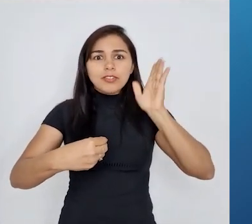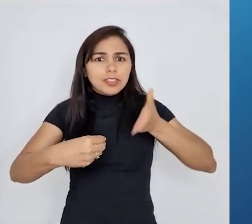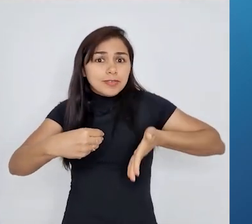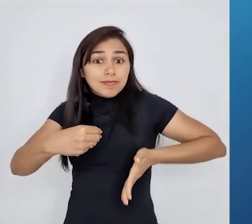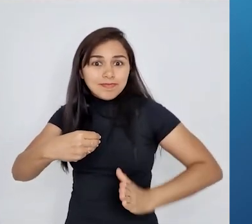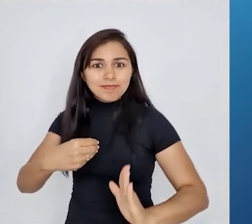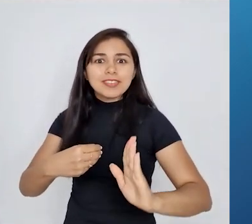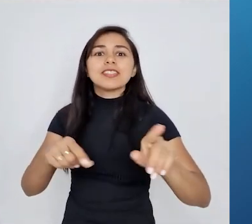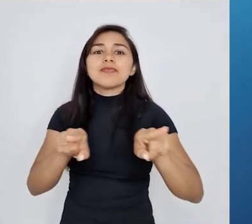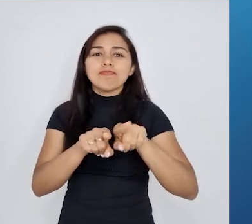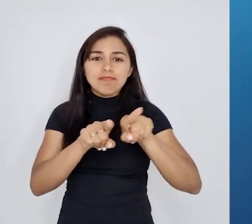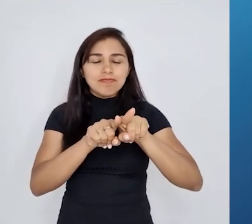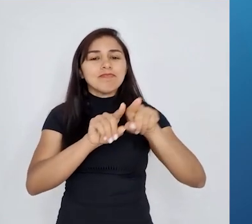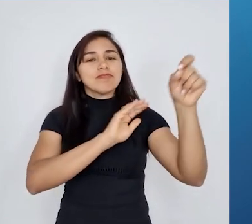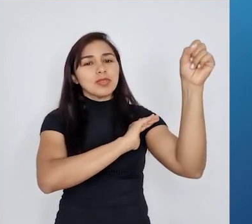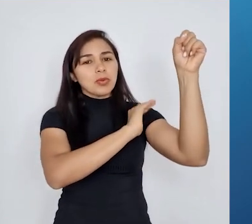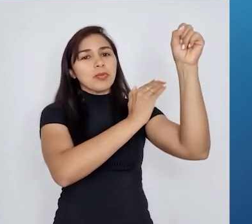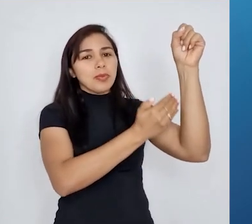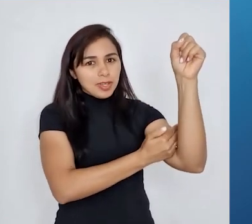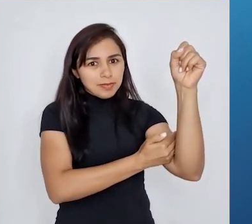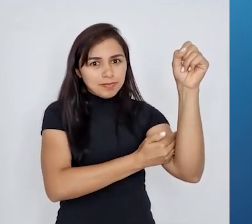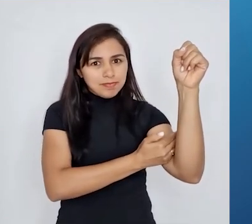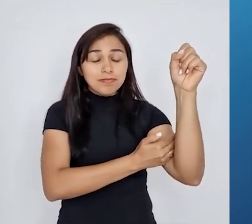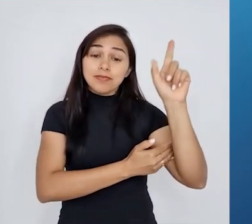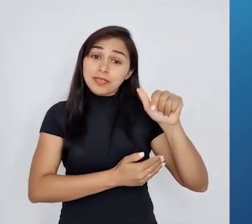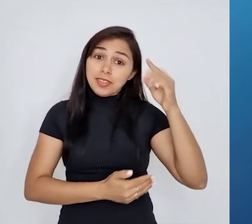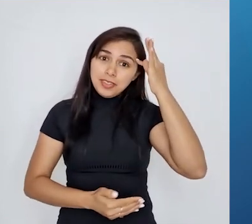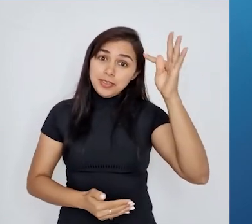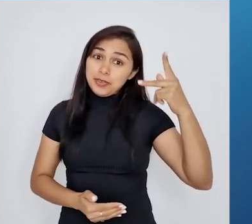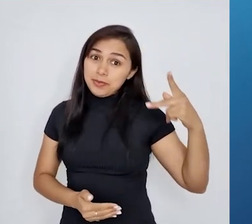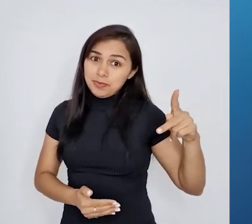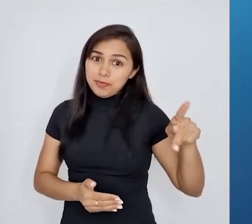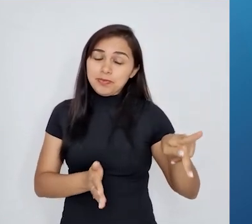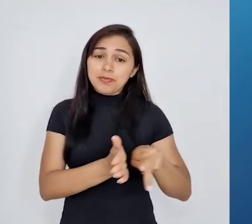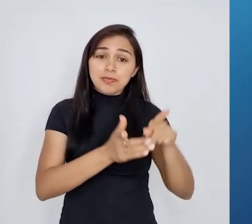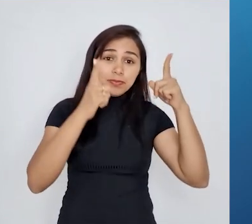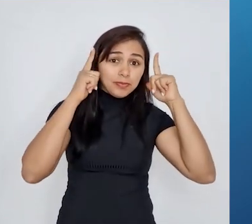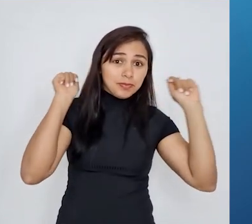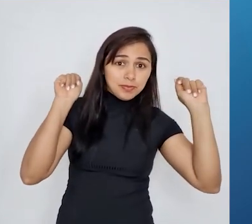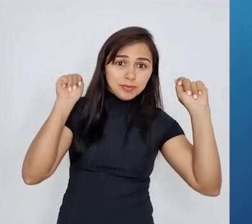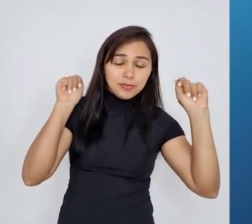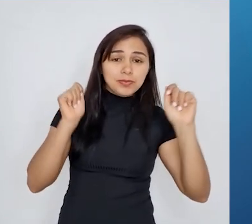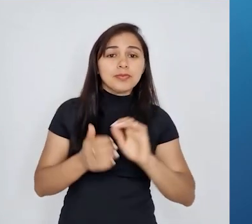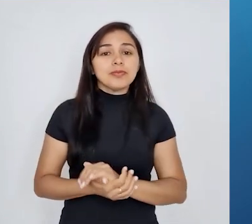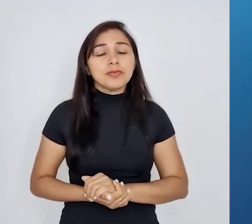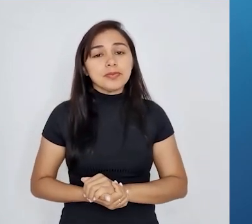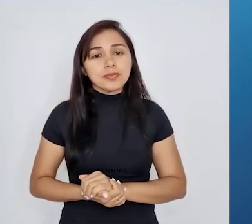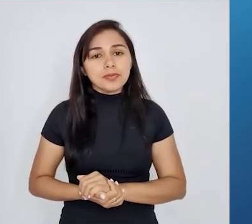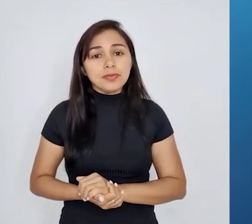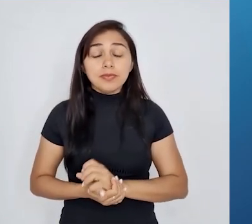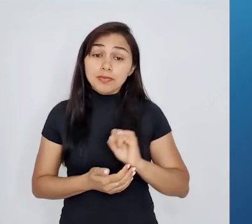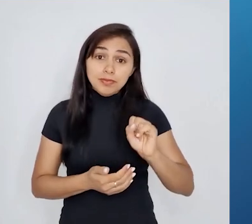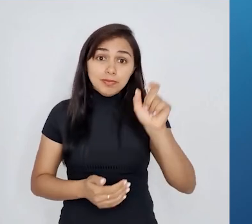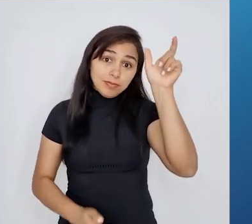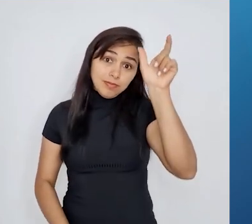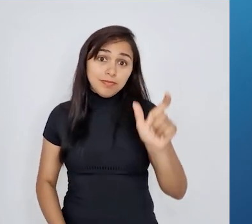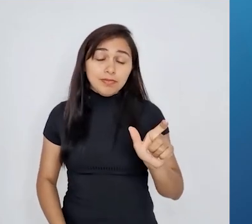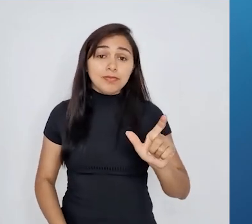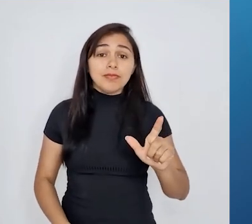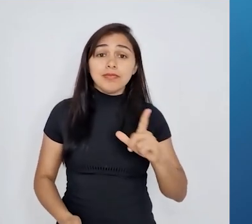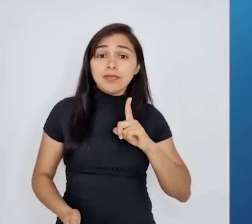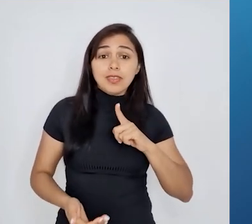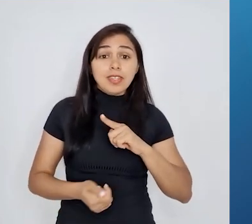Essa era a teoria de acordo com Lamarck. Ou seja, se um halterofilista, por exemplo, uma pessoa que tem o hábito de malhar,